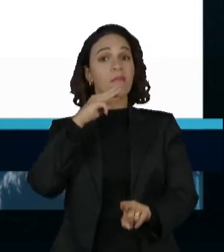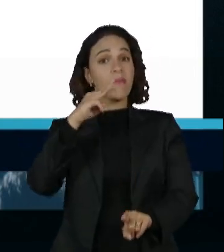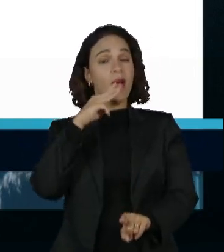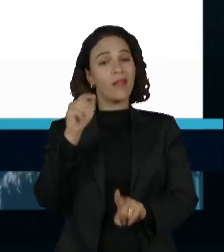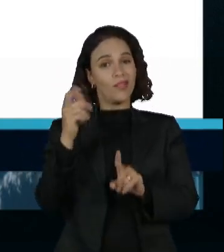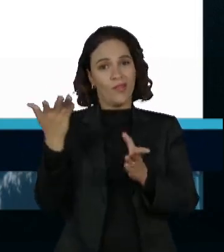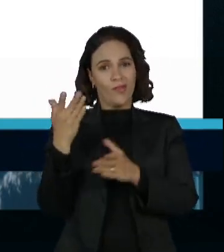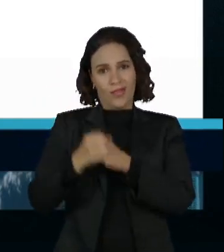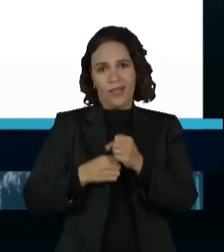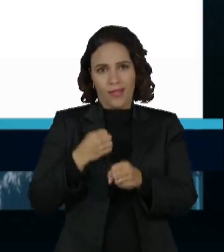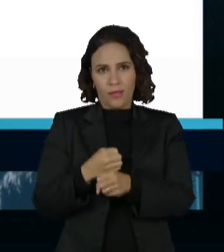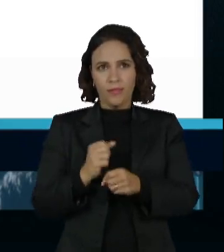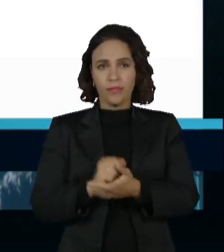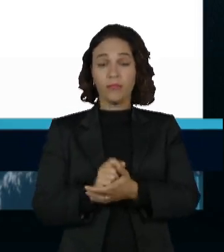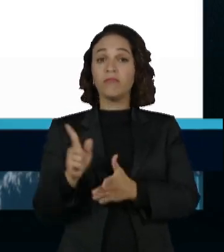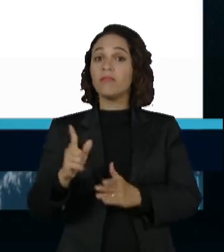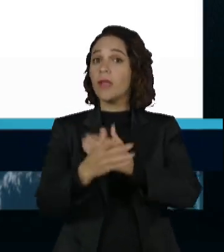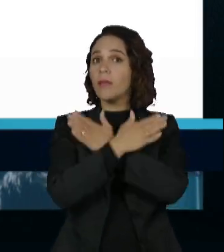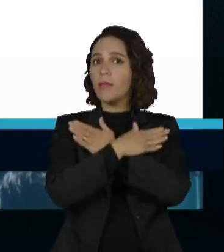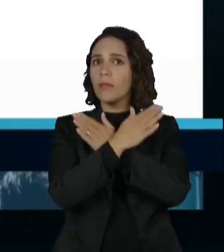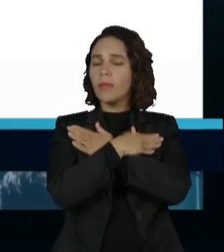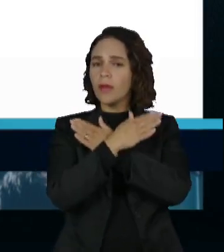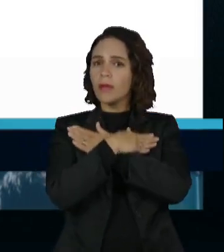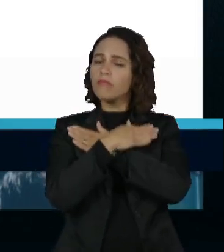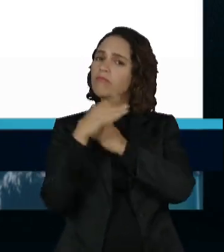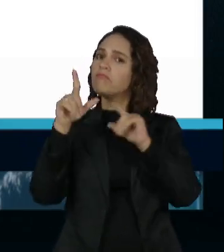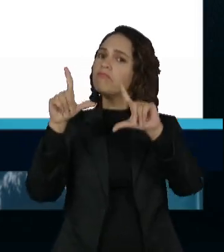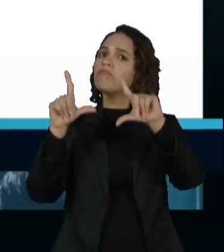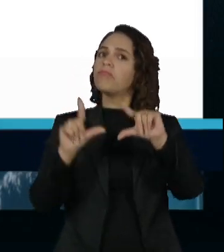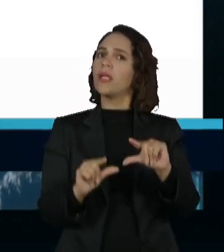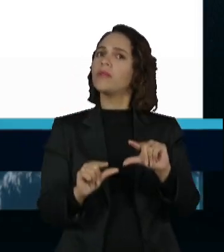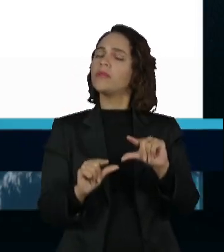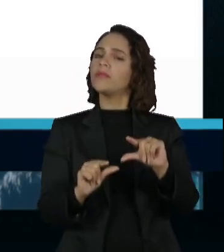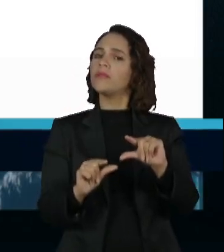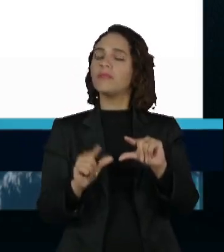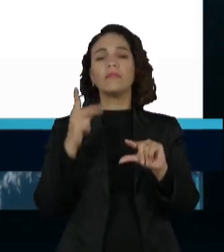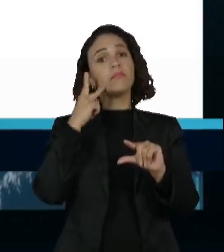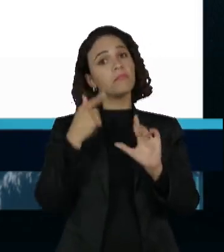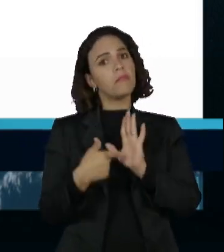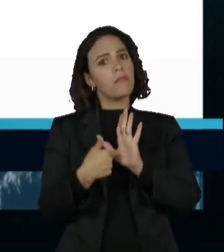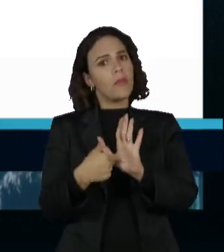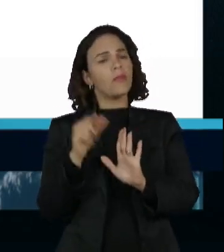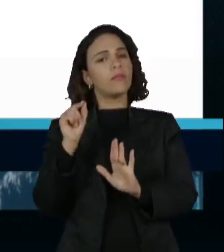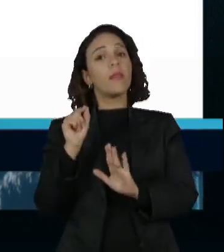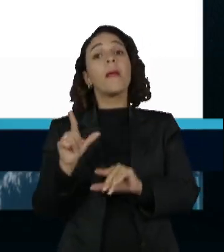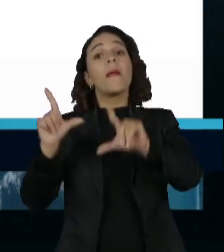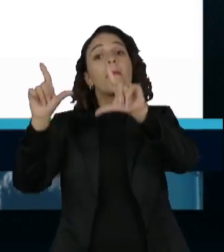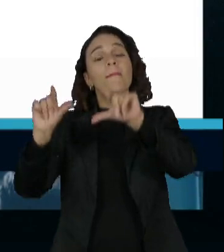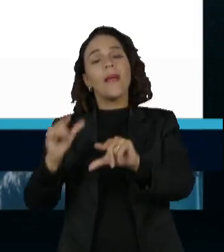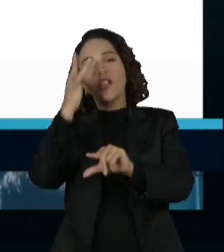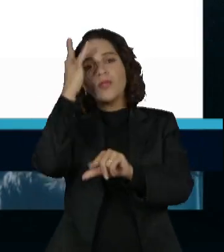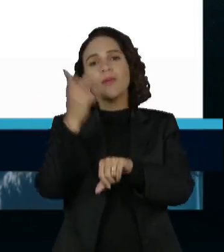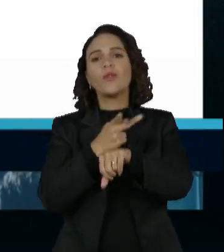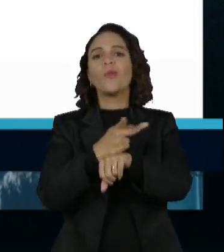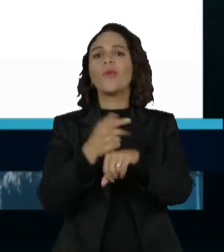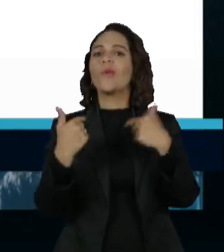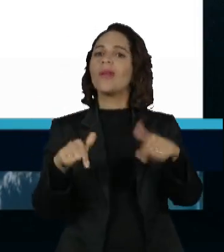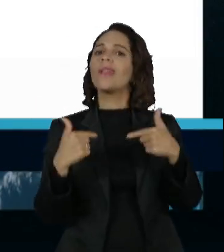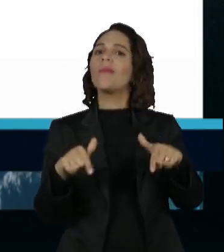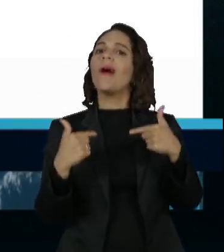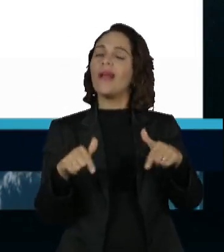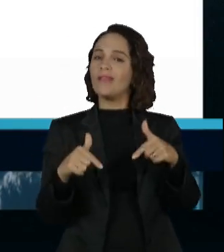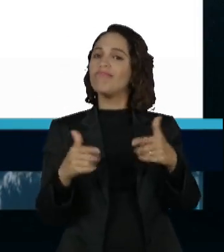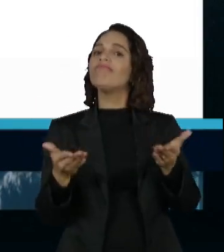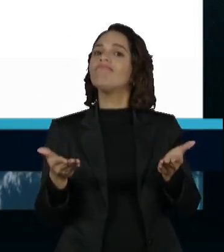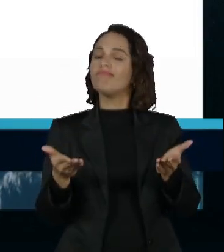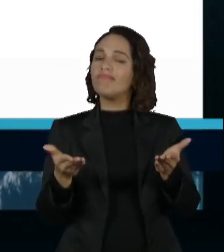A taxa de desemprego nesse período teve queda, o que para os pesquisadores mostra que menos gente passou a procurar trabalho, mesmo